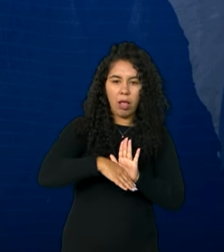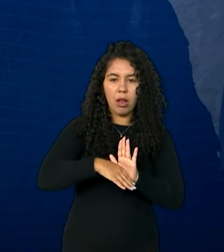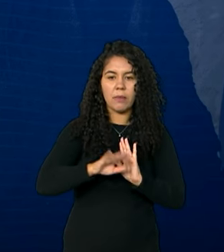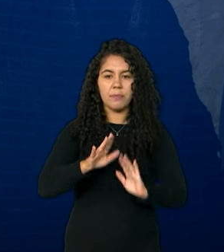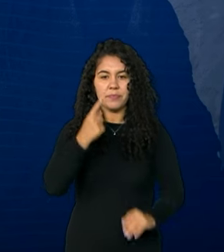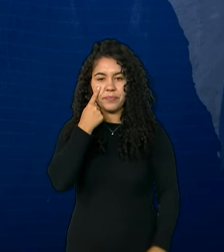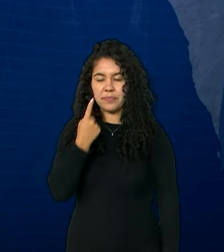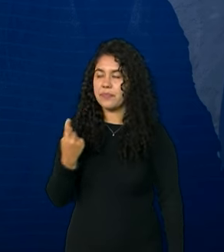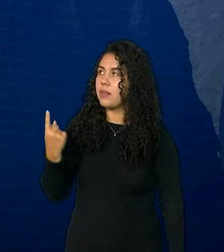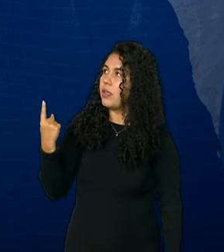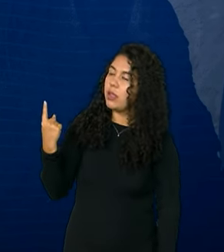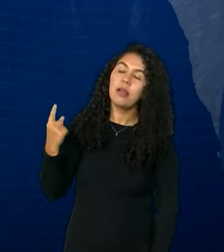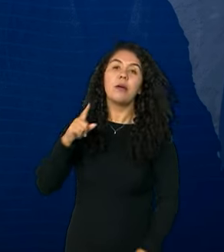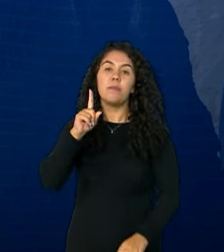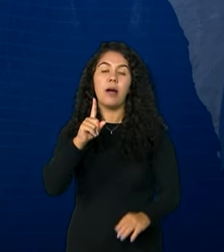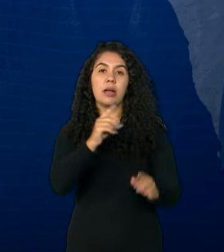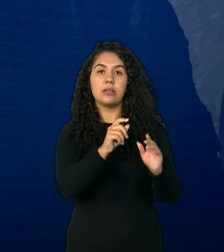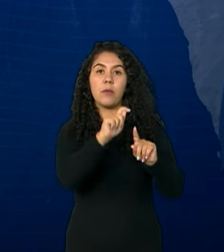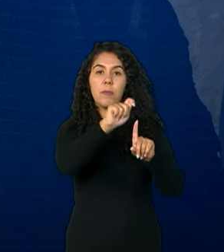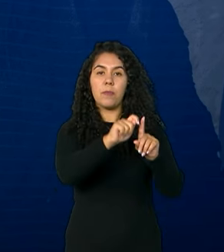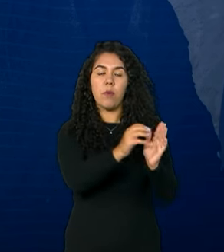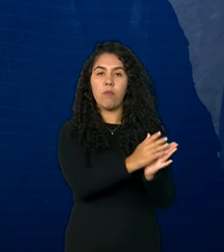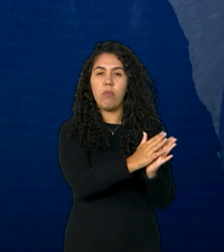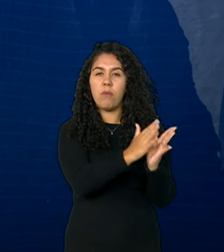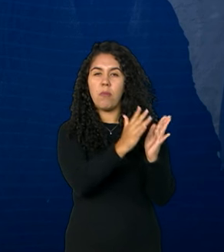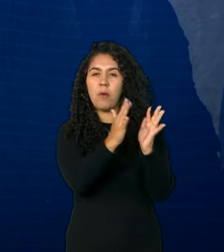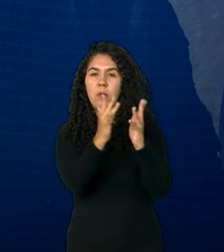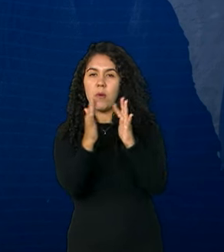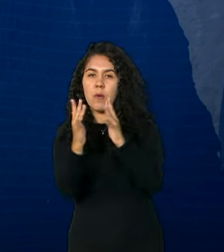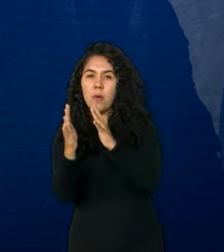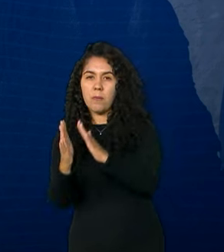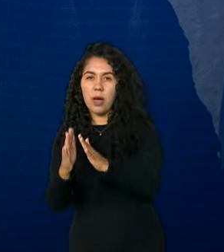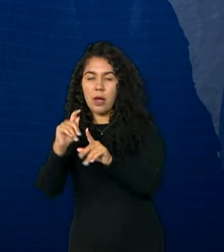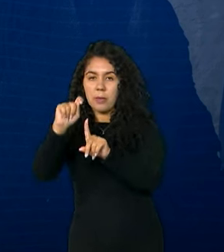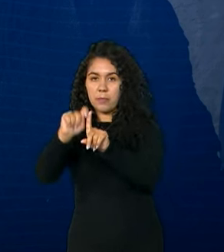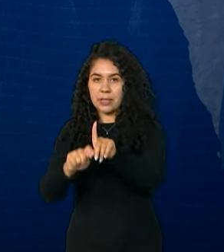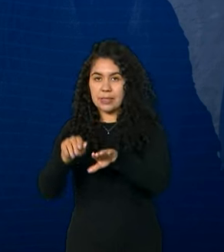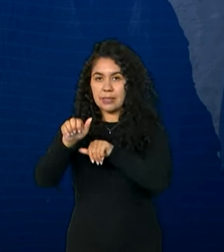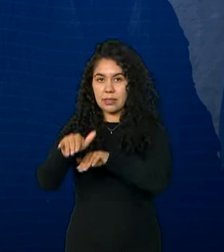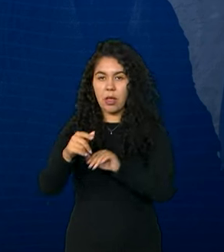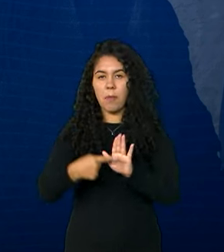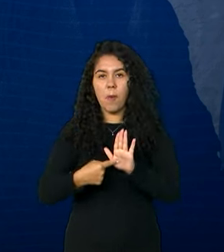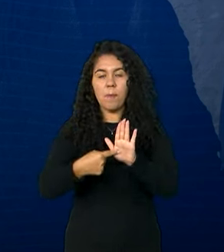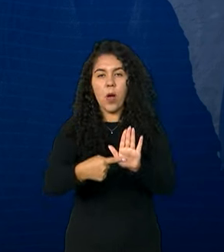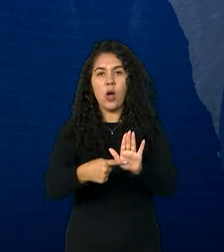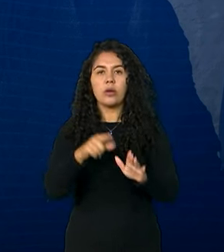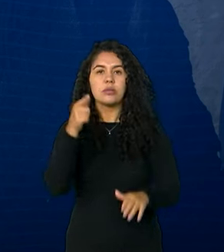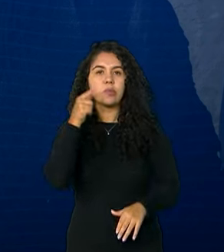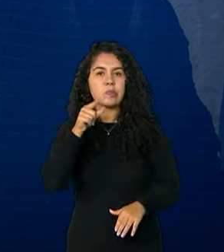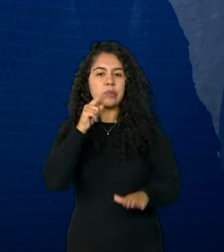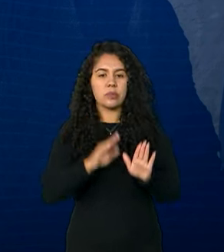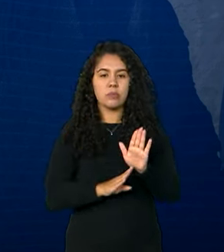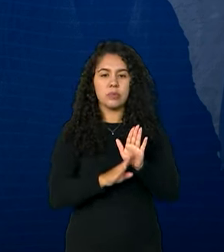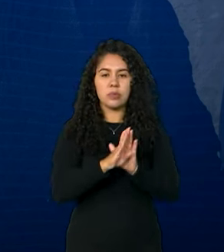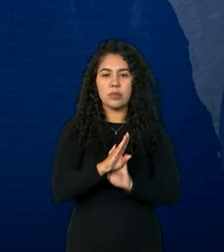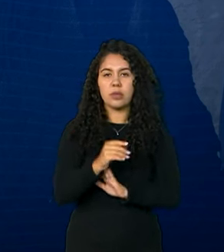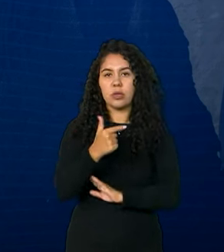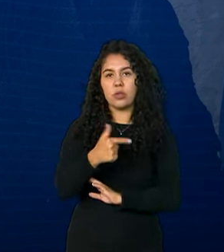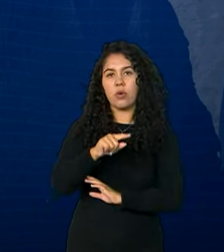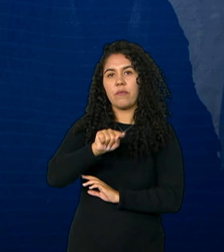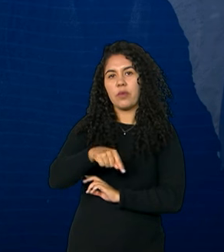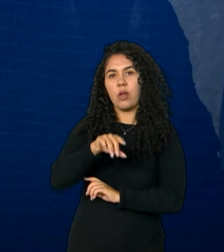acumulado no ano até setembro mostra um crescimento de 2,9% no setor, com